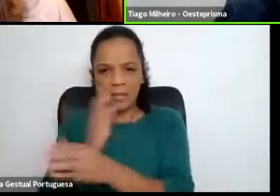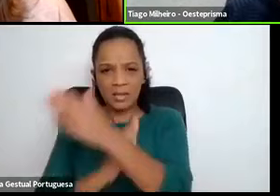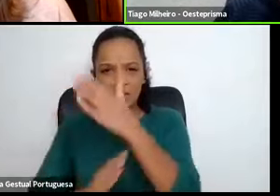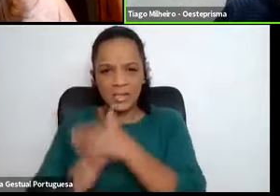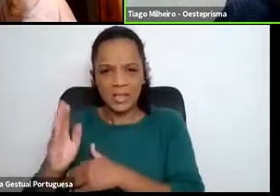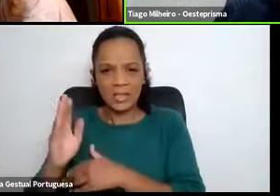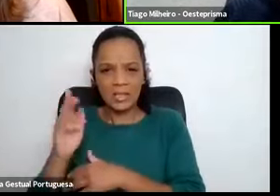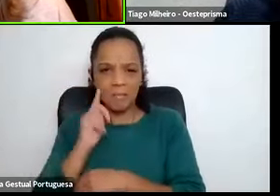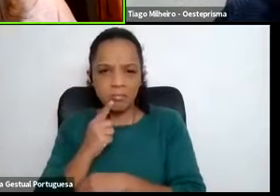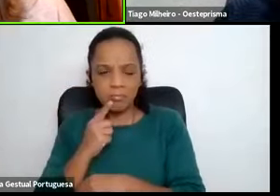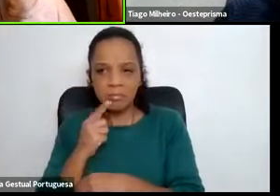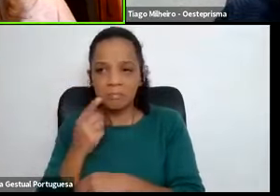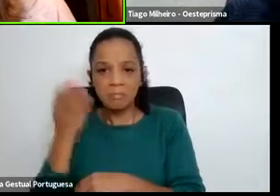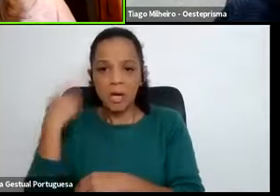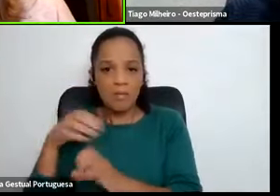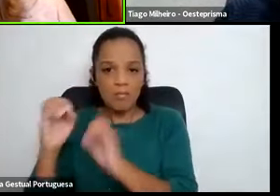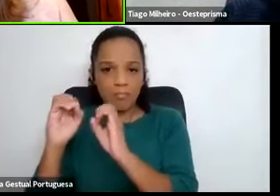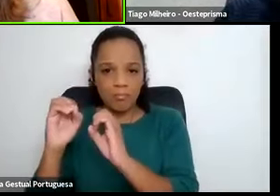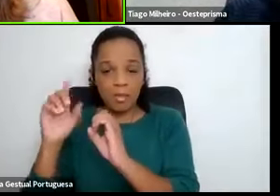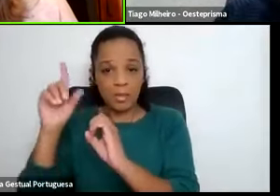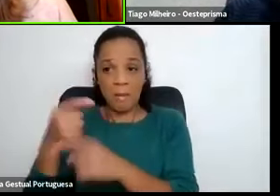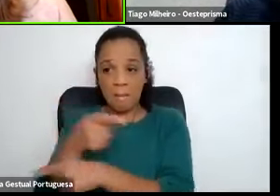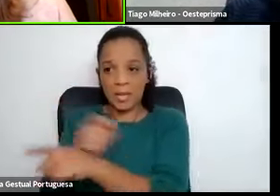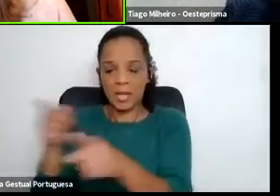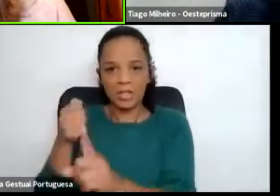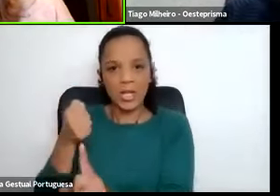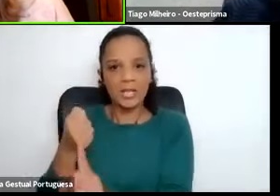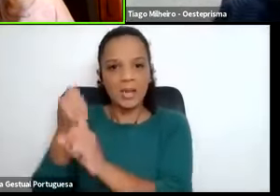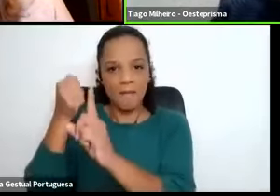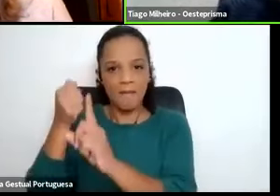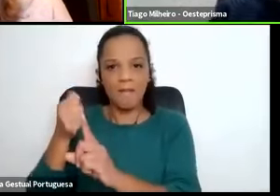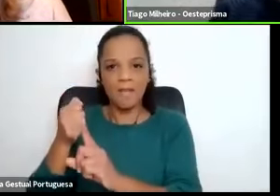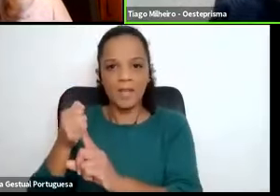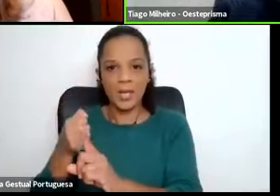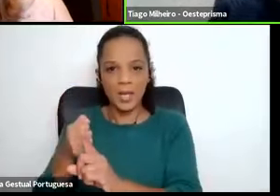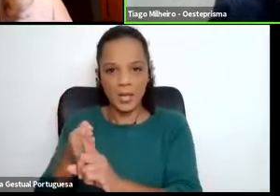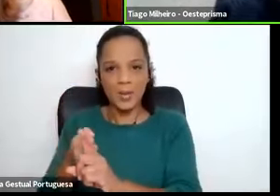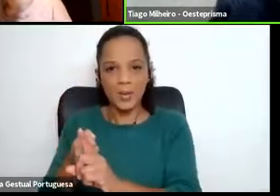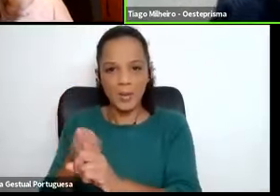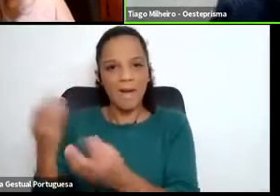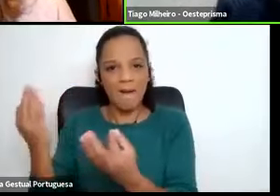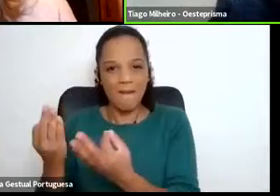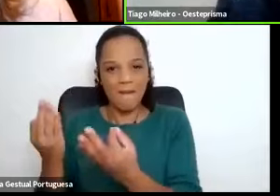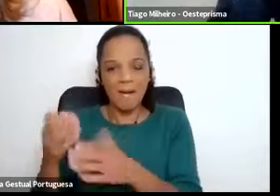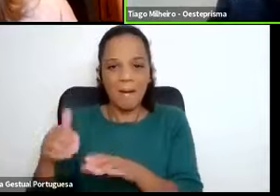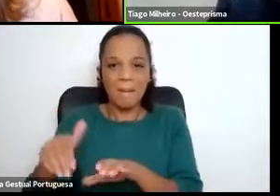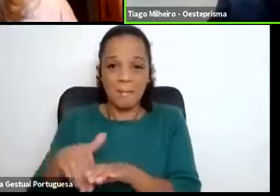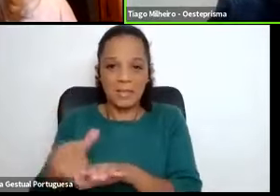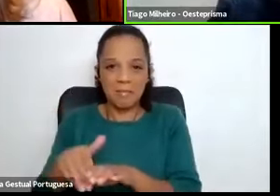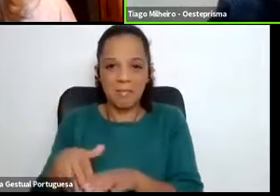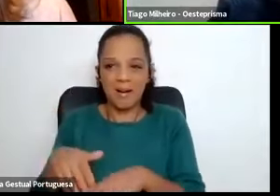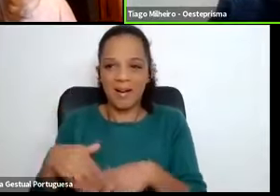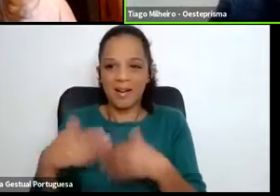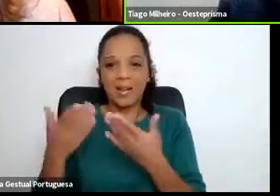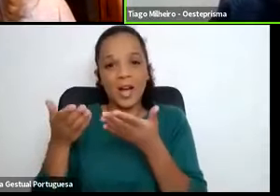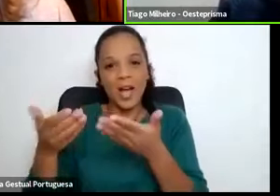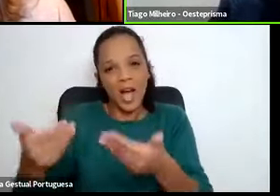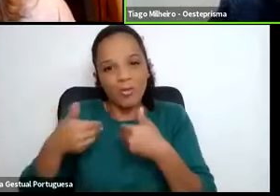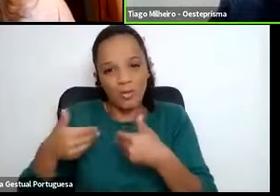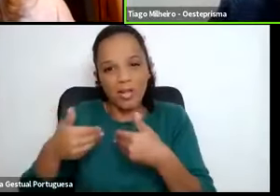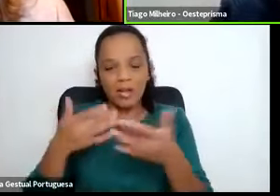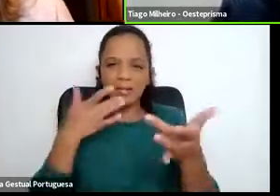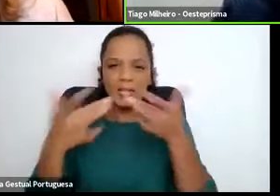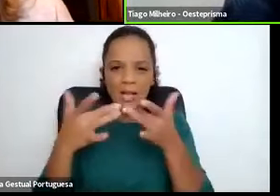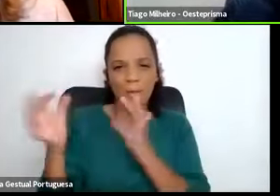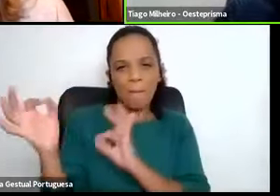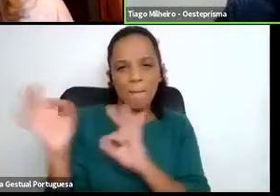auditivas. E, portanto, também para elas foi um desafio ajudarmos a fazer a peça